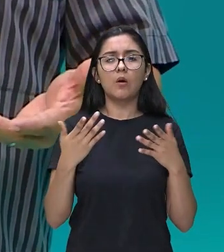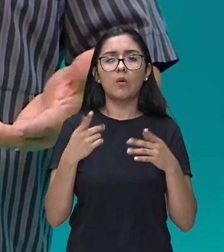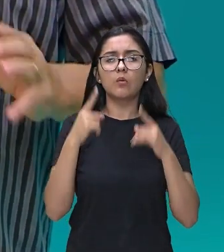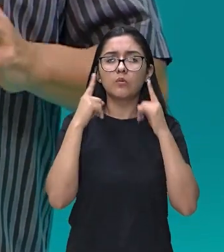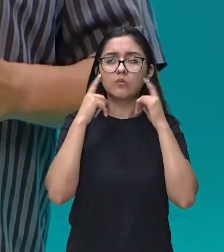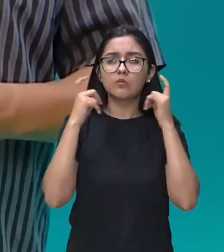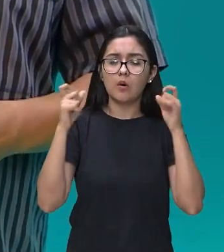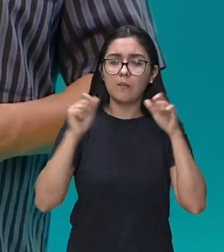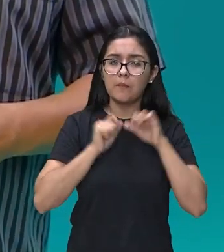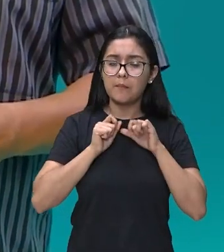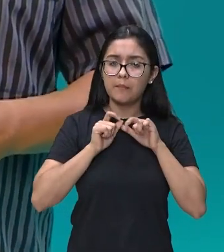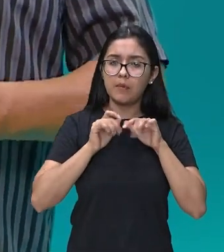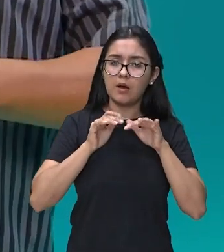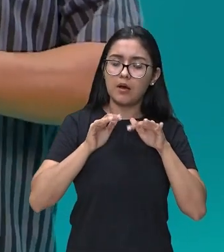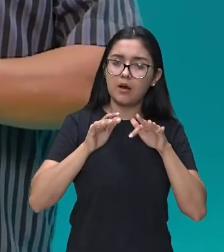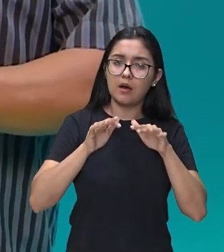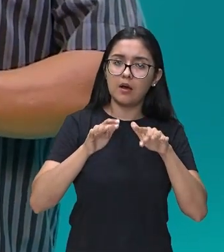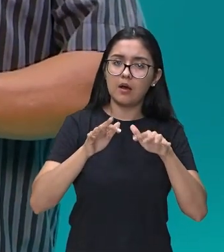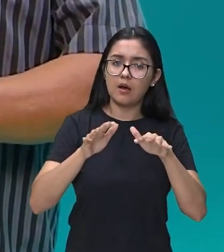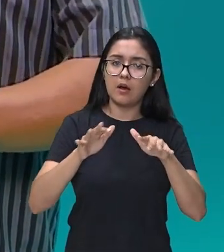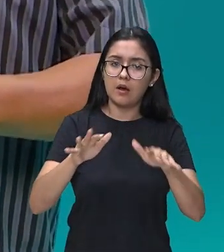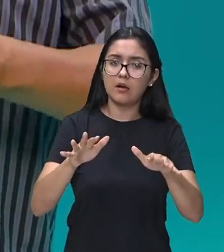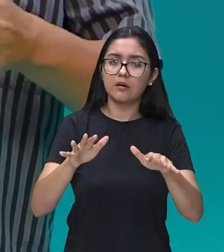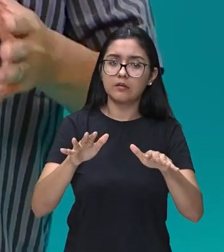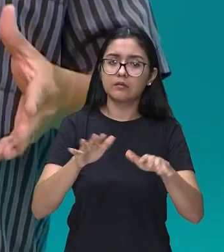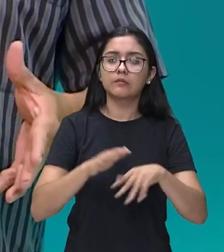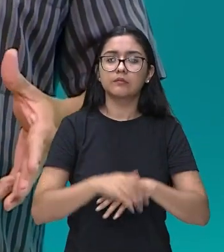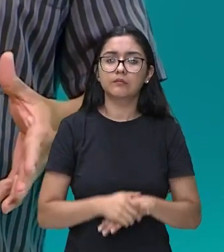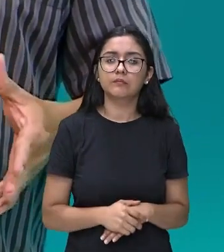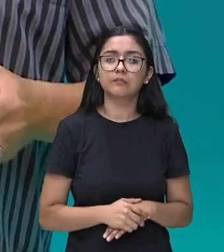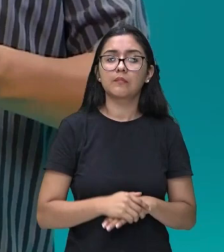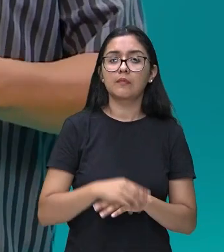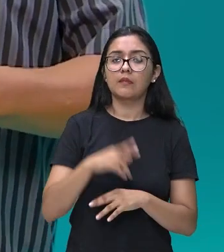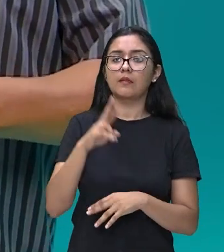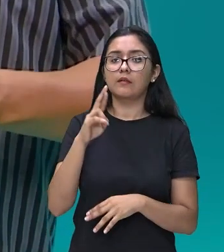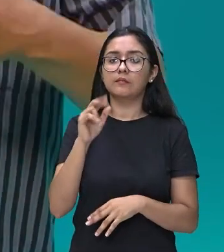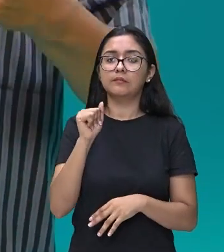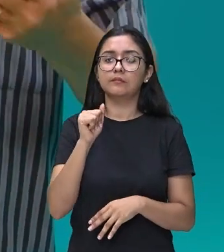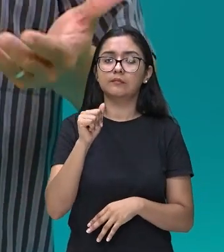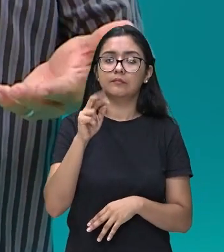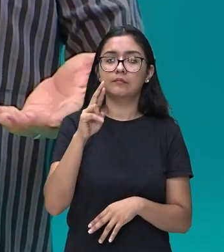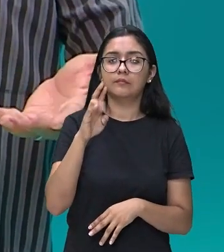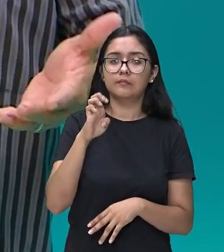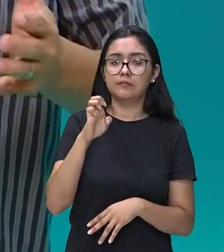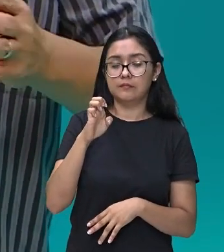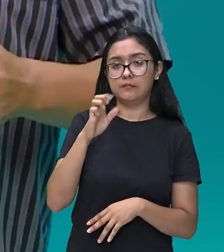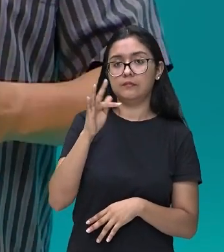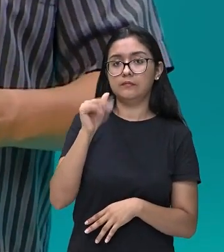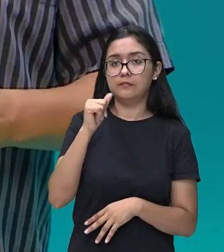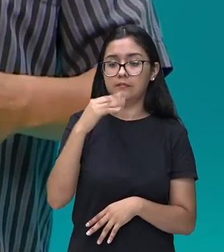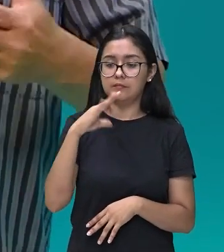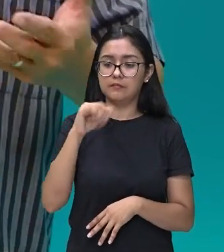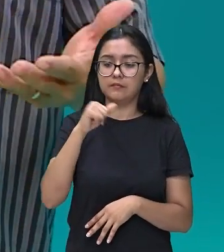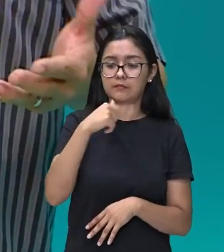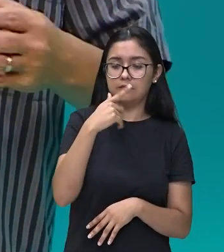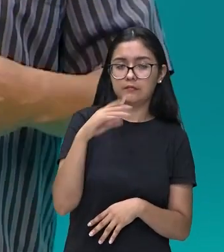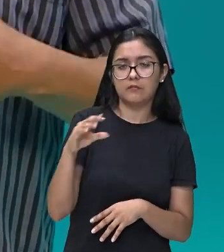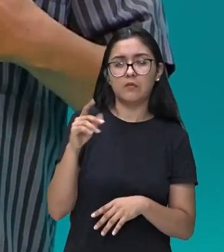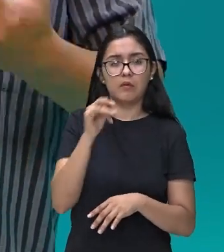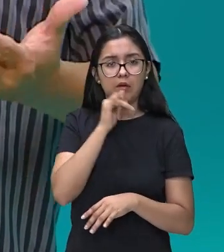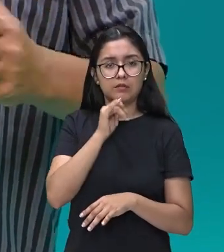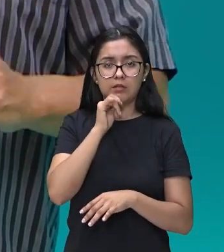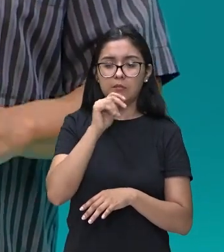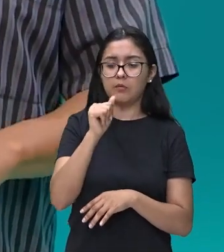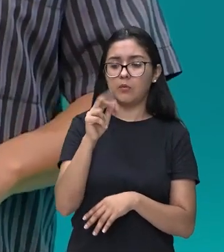se propaga fazendo rarefações e compressão nas moléculas de ar, quando ele está se propagando no ar, como, por exemplo,